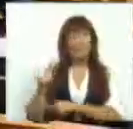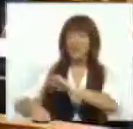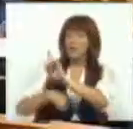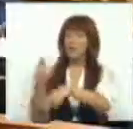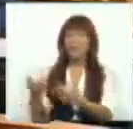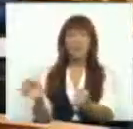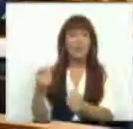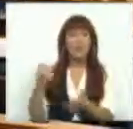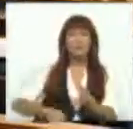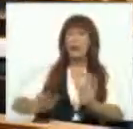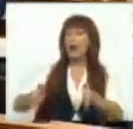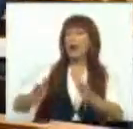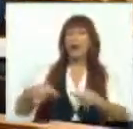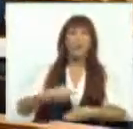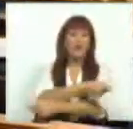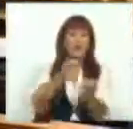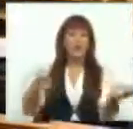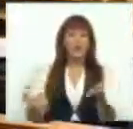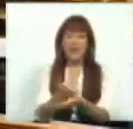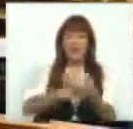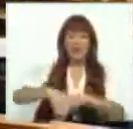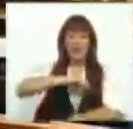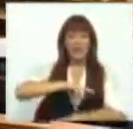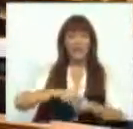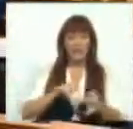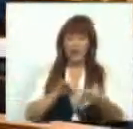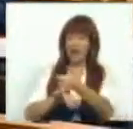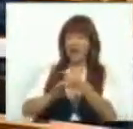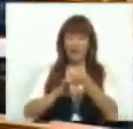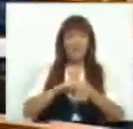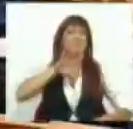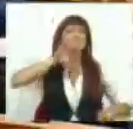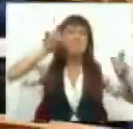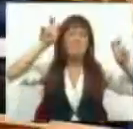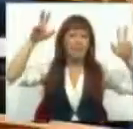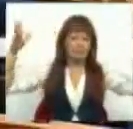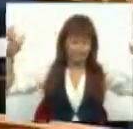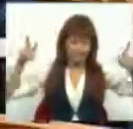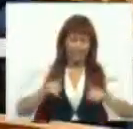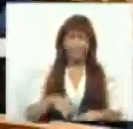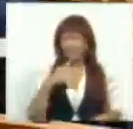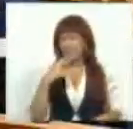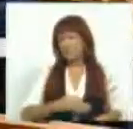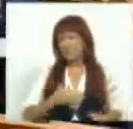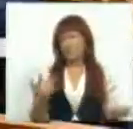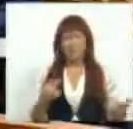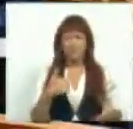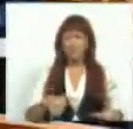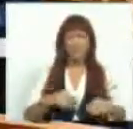depois não tem de pagar quando distribui esses dividendos à sociedade mãe. É absolutamente